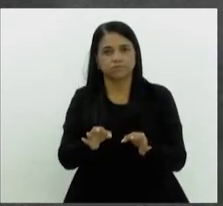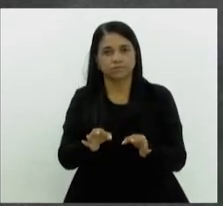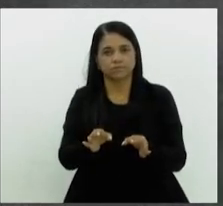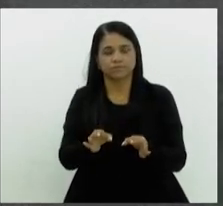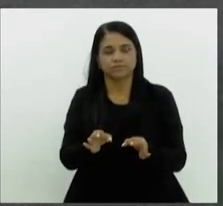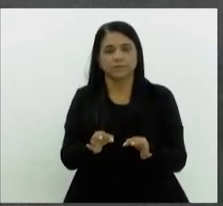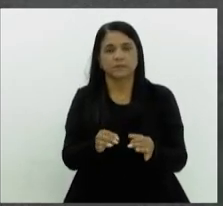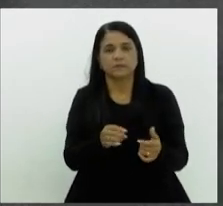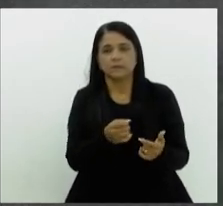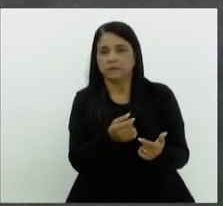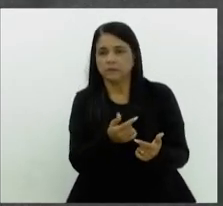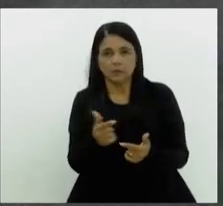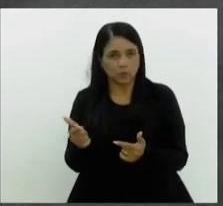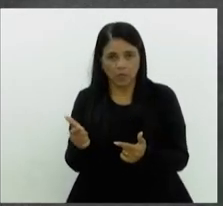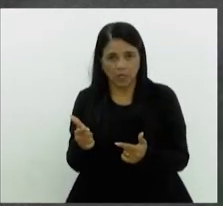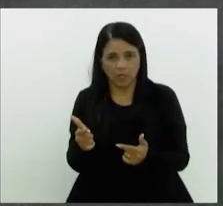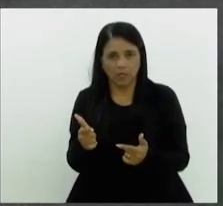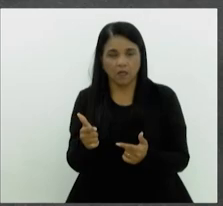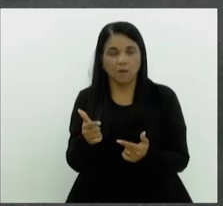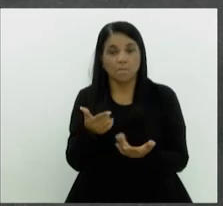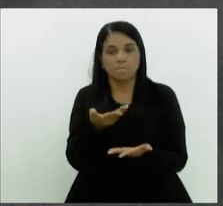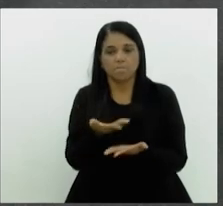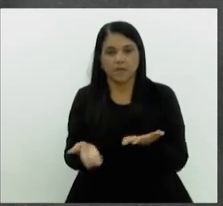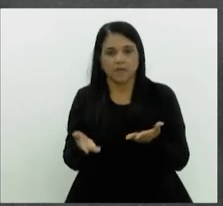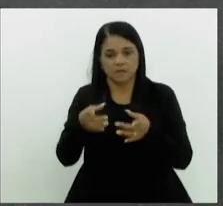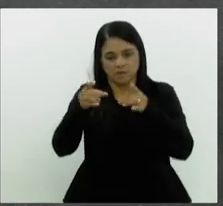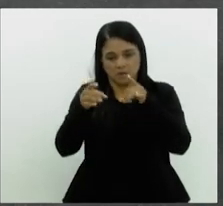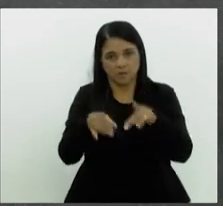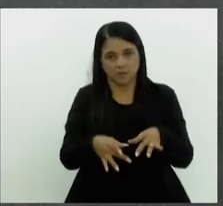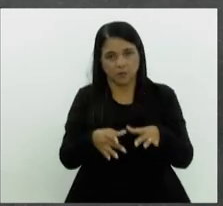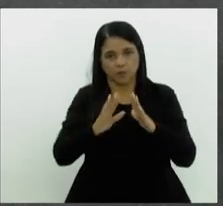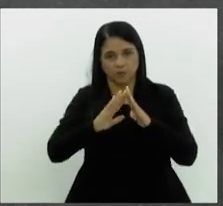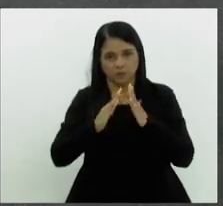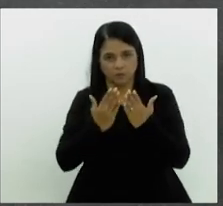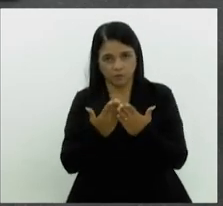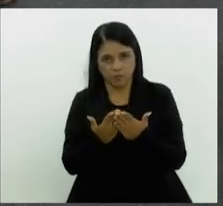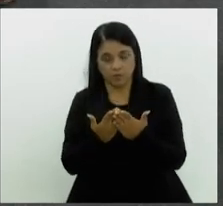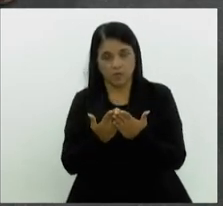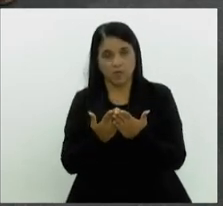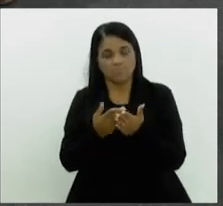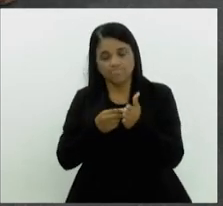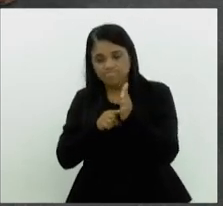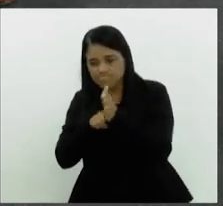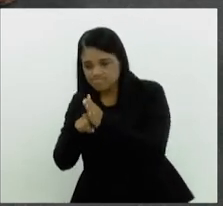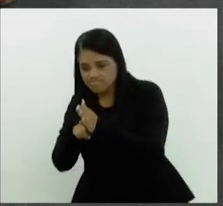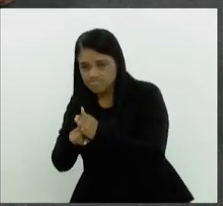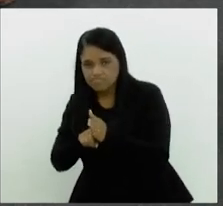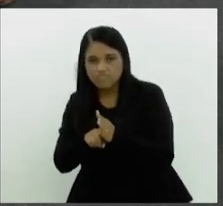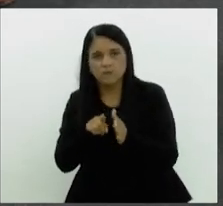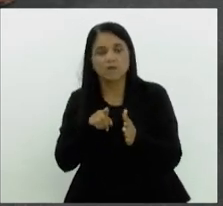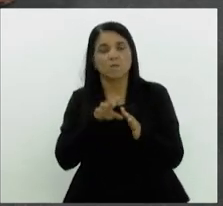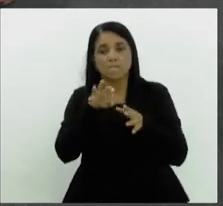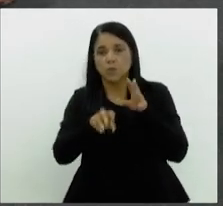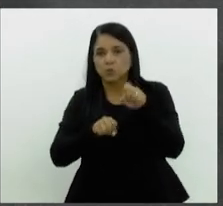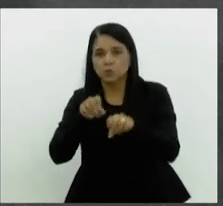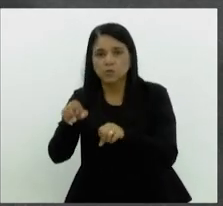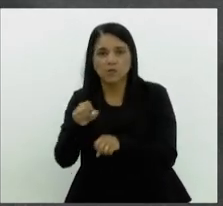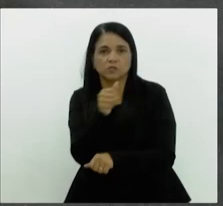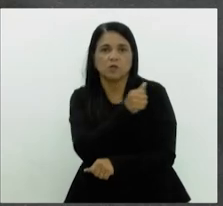nós não tenhamos perca, para que haja uma busca ativa dos alunos que